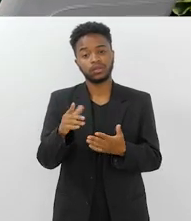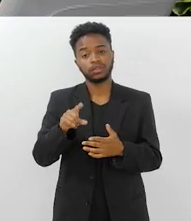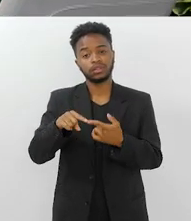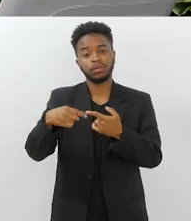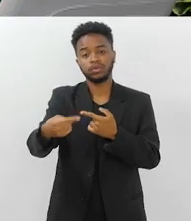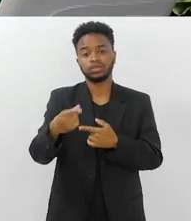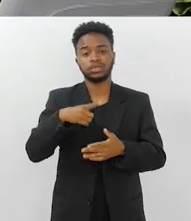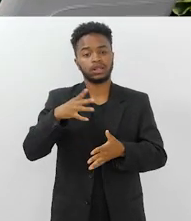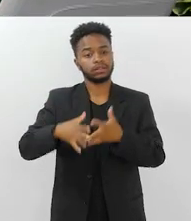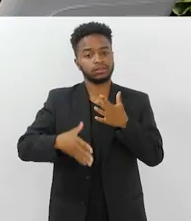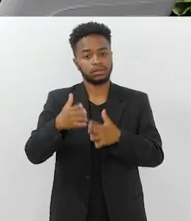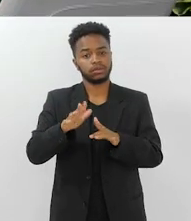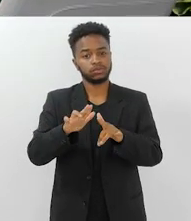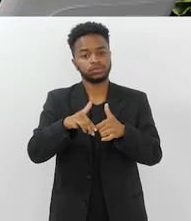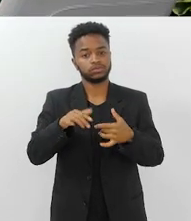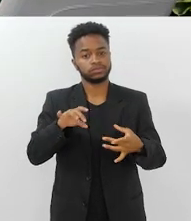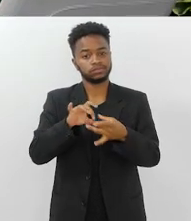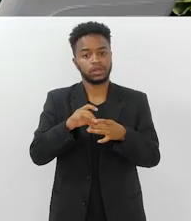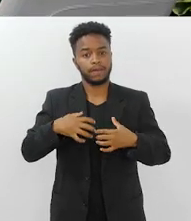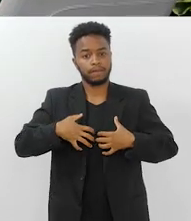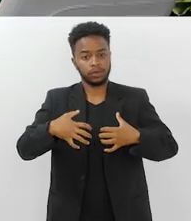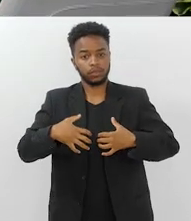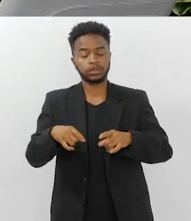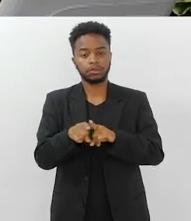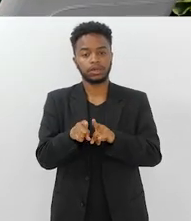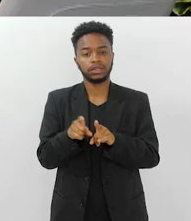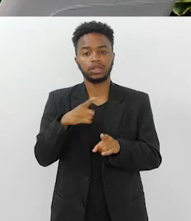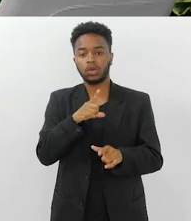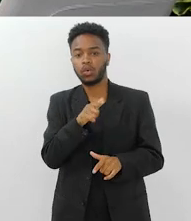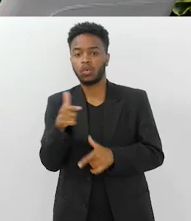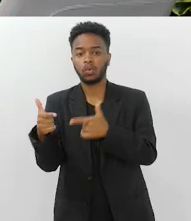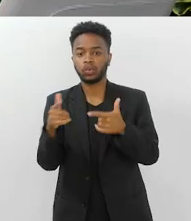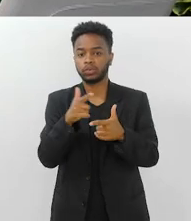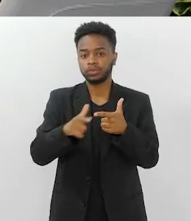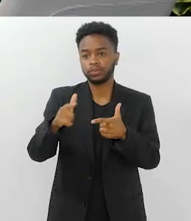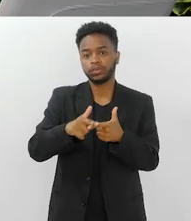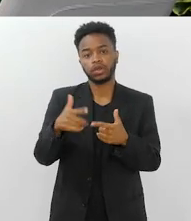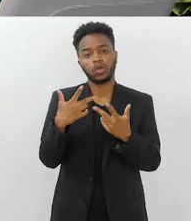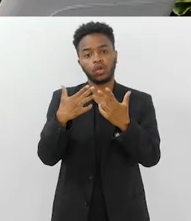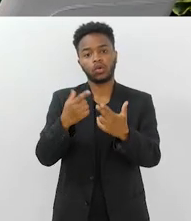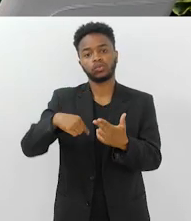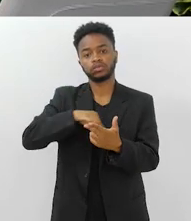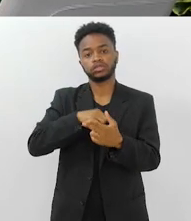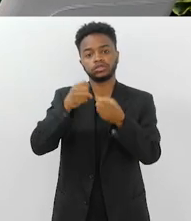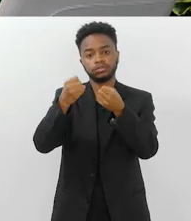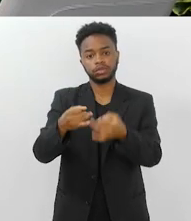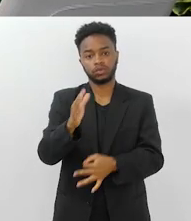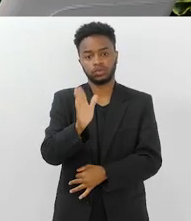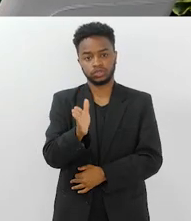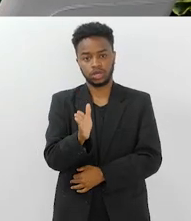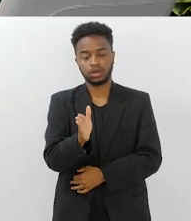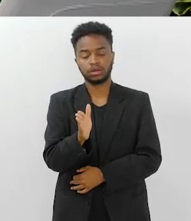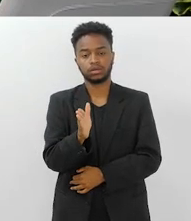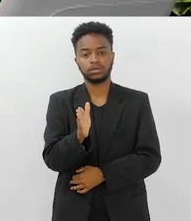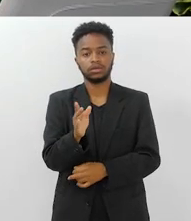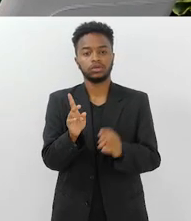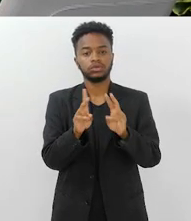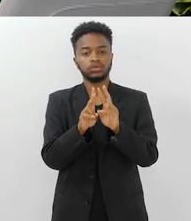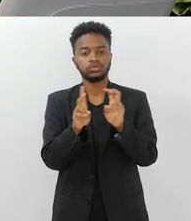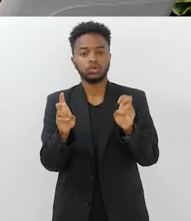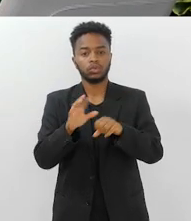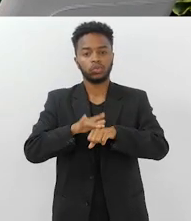complicação as pneumonias e acarretando a outros problemas, como falamos no início da entrevista, né? Em relações